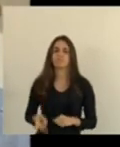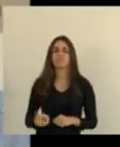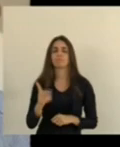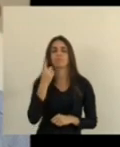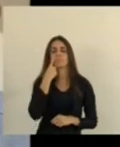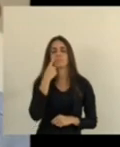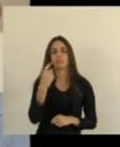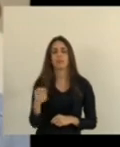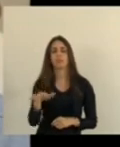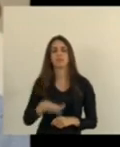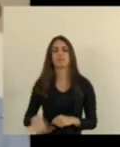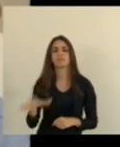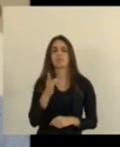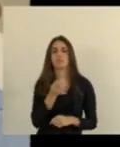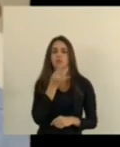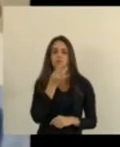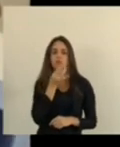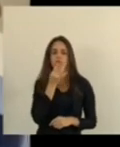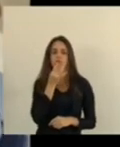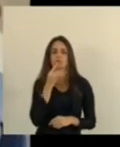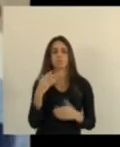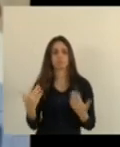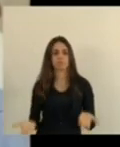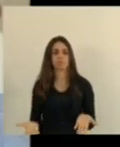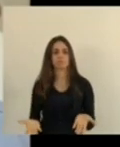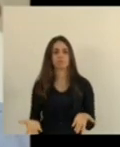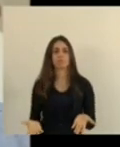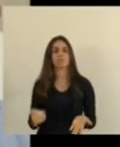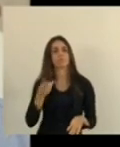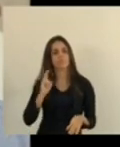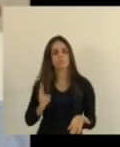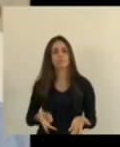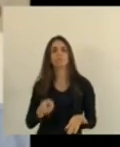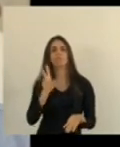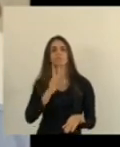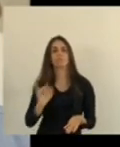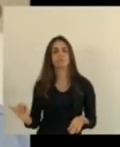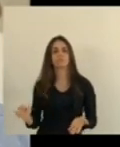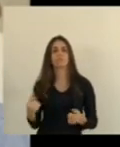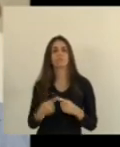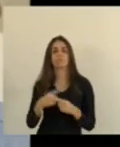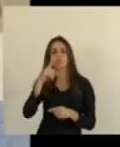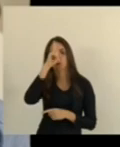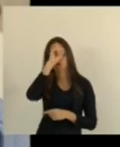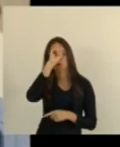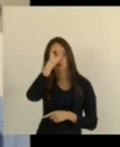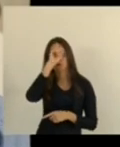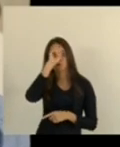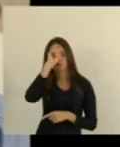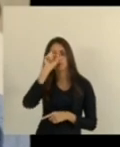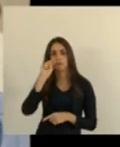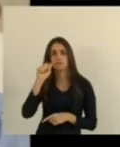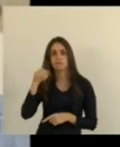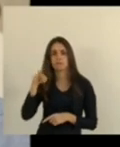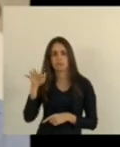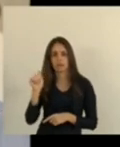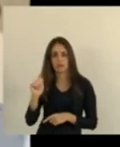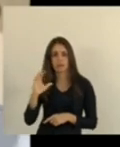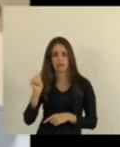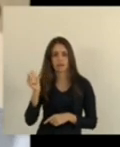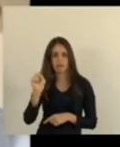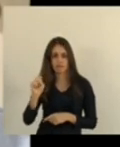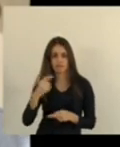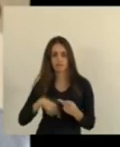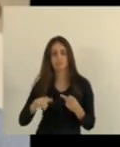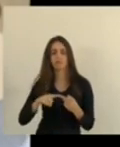interesse para o cachoeiro de tapimirim e não vai deixar de ter a santa casa já está agonizando o hospital